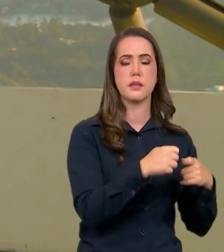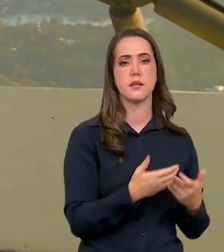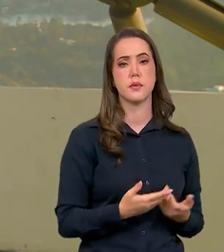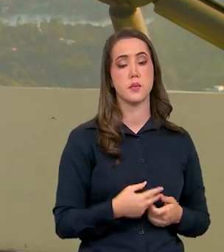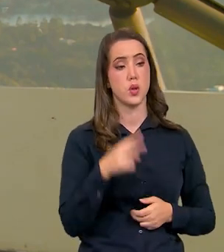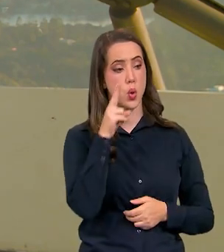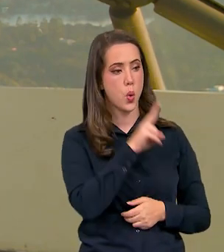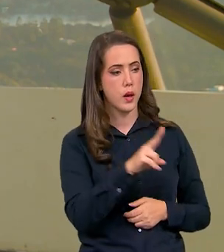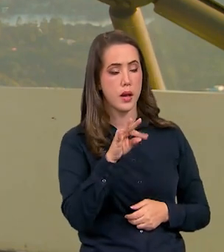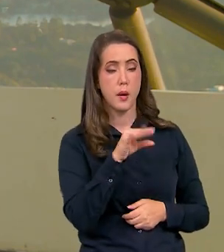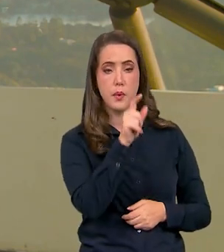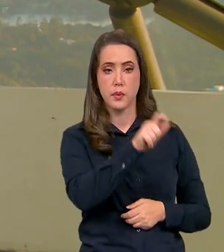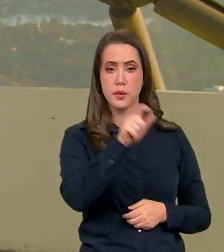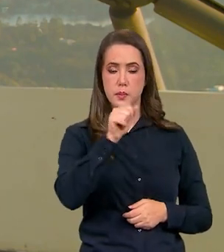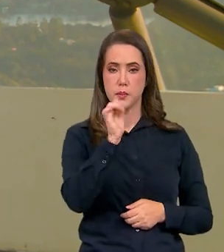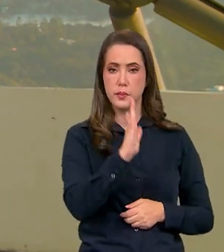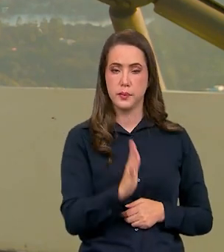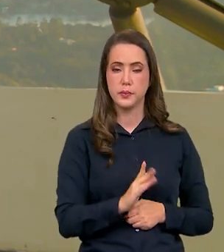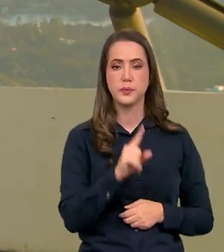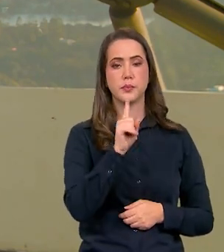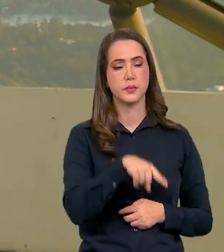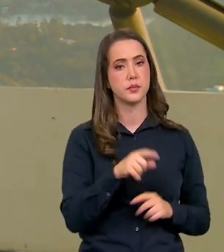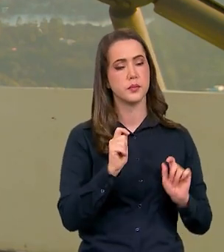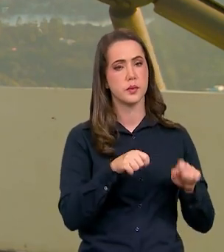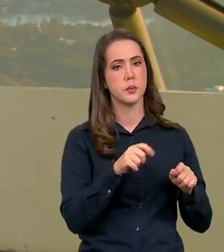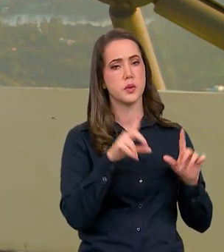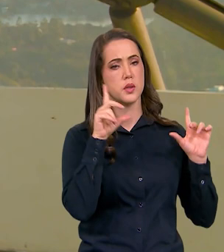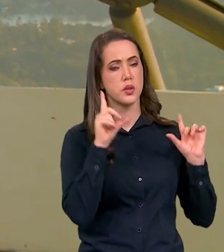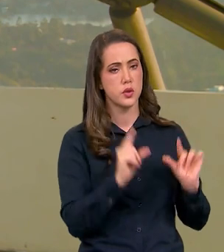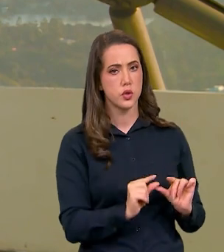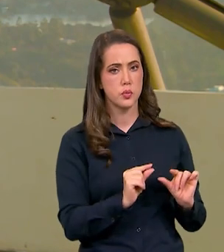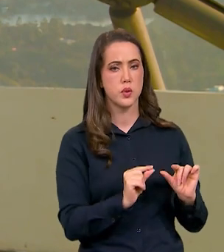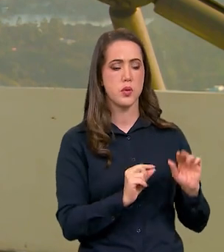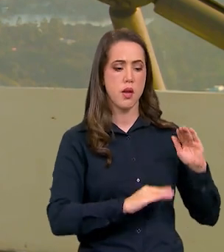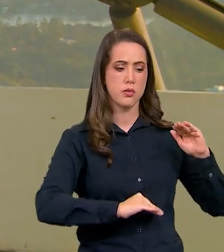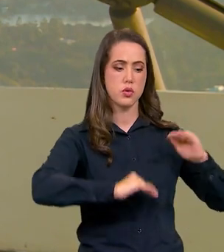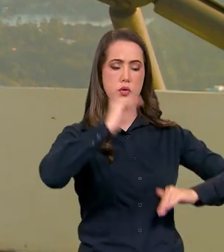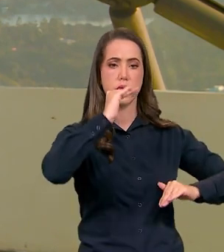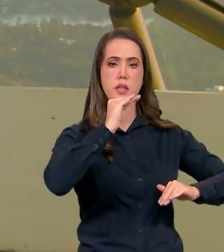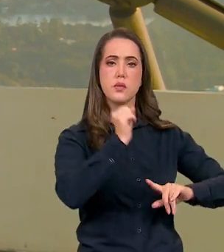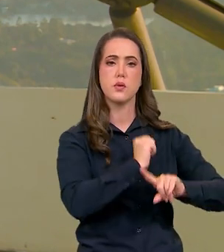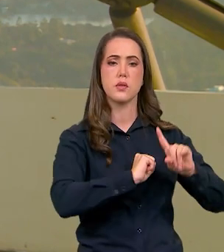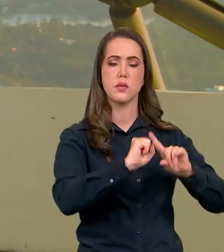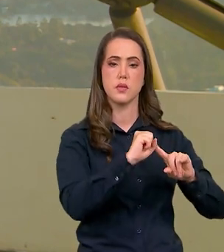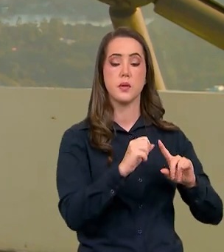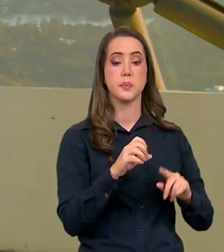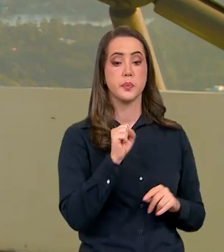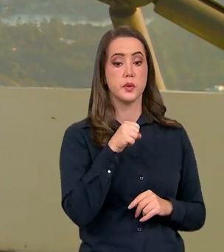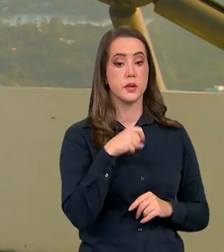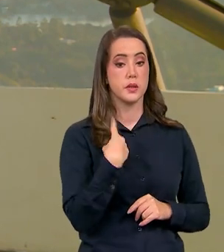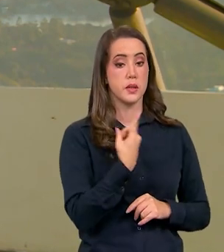e olhar para todos os brasileiros e é uma forma da gente diminuir as desigualdades isso a gente